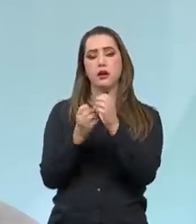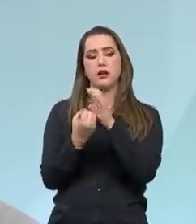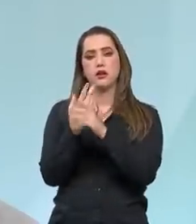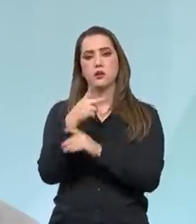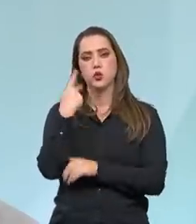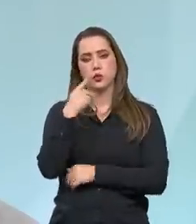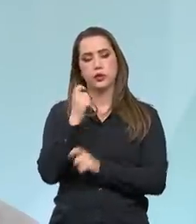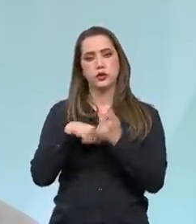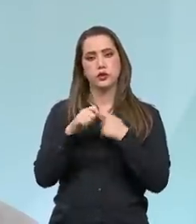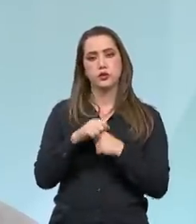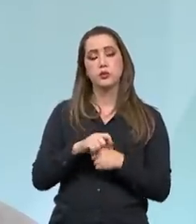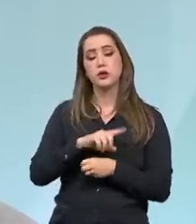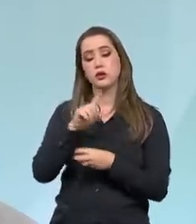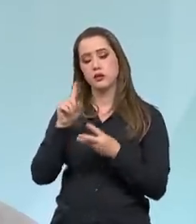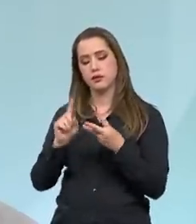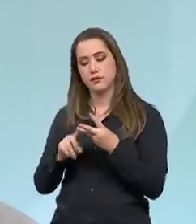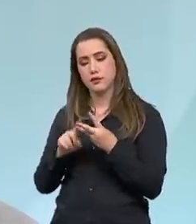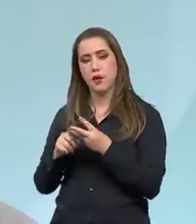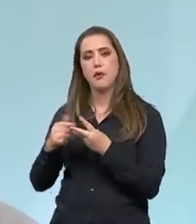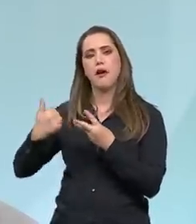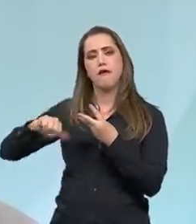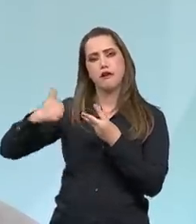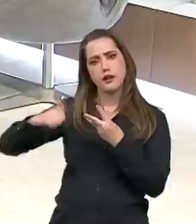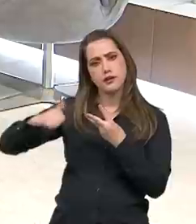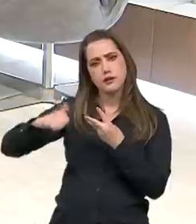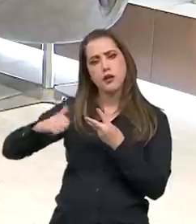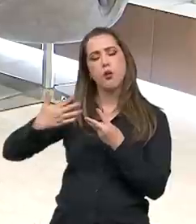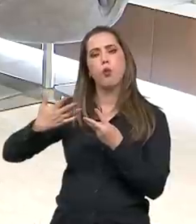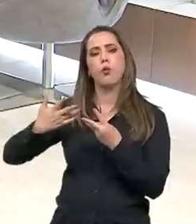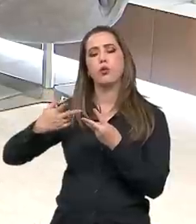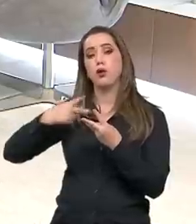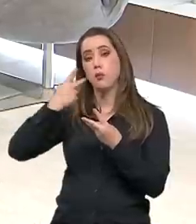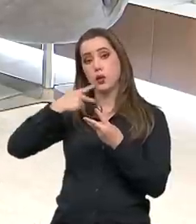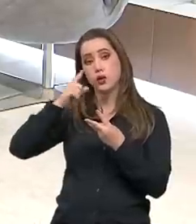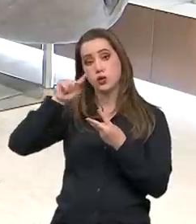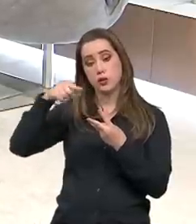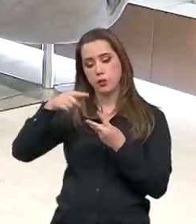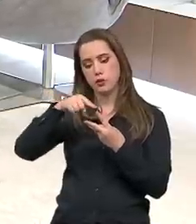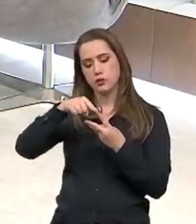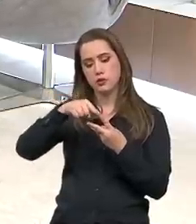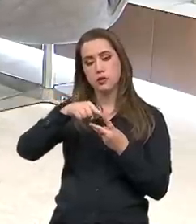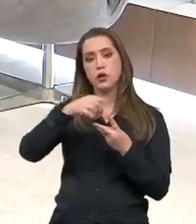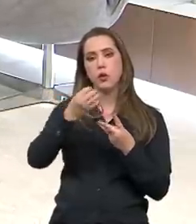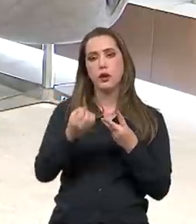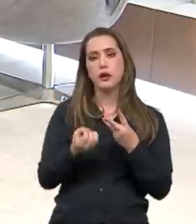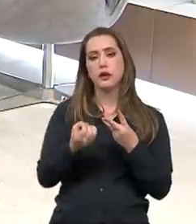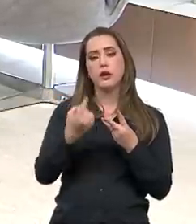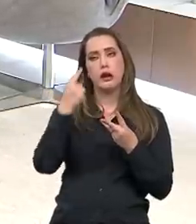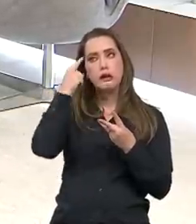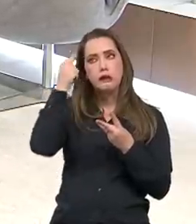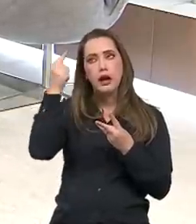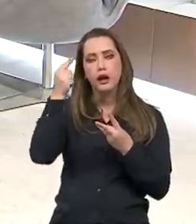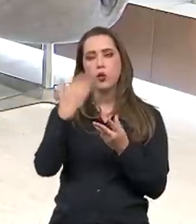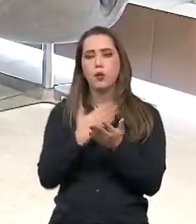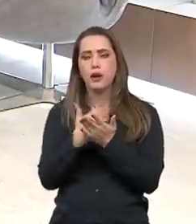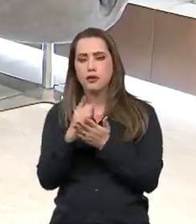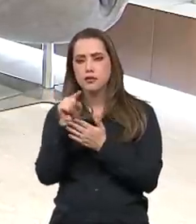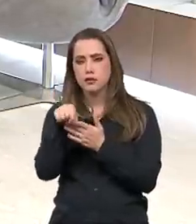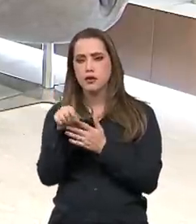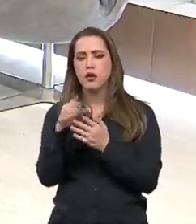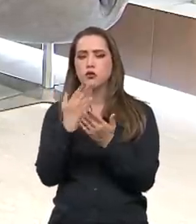auxilia na análise dessa política, na avaliação dessa política. Então, ele atua desde a formulação da ideia até